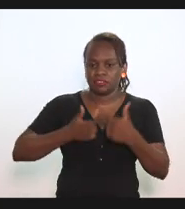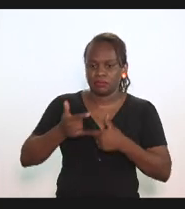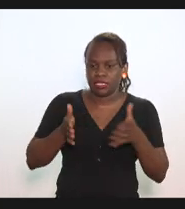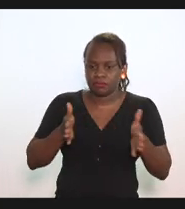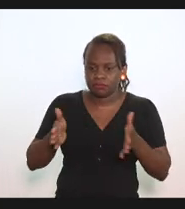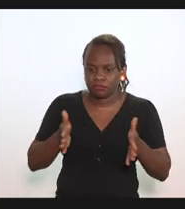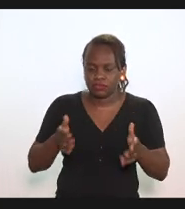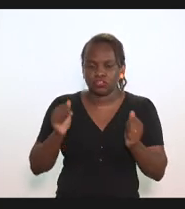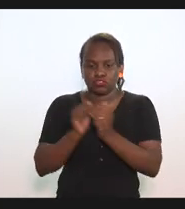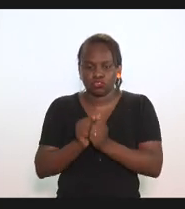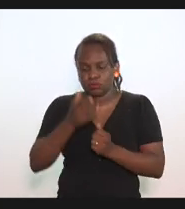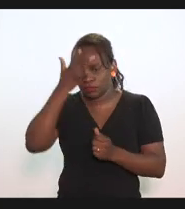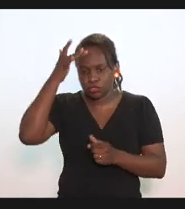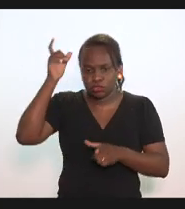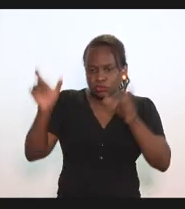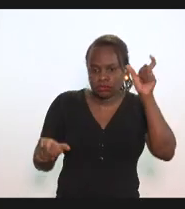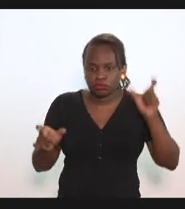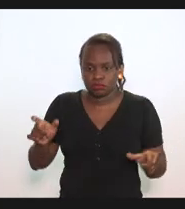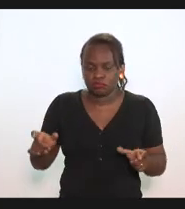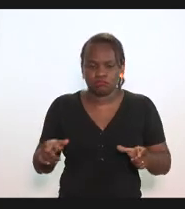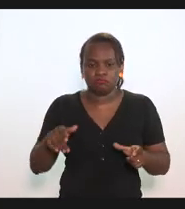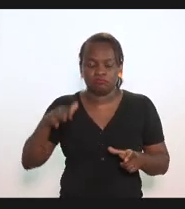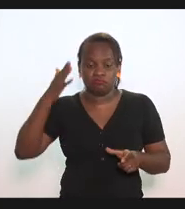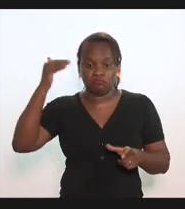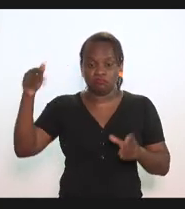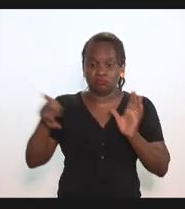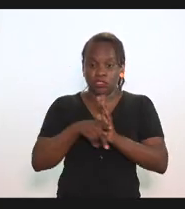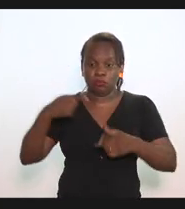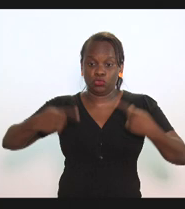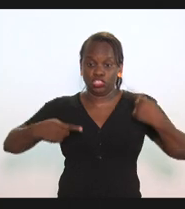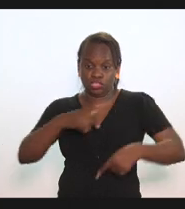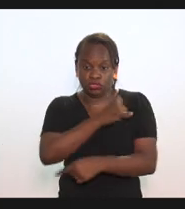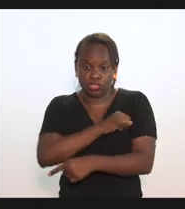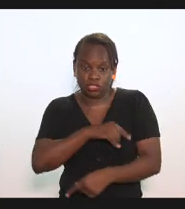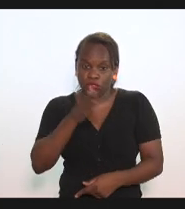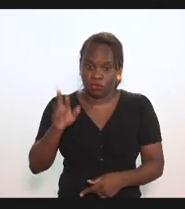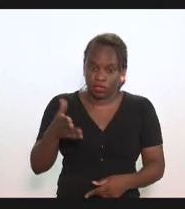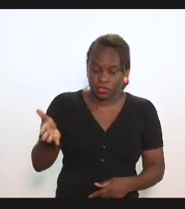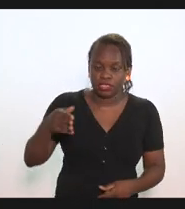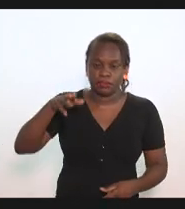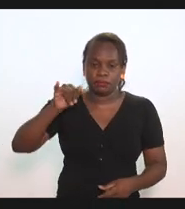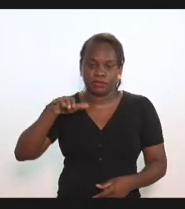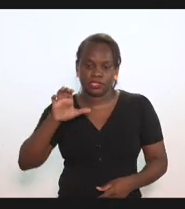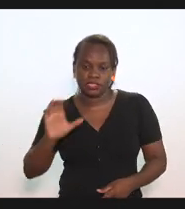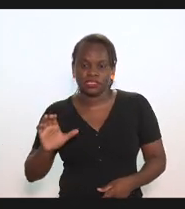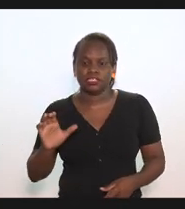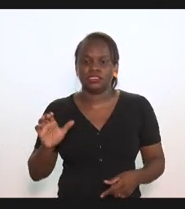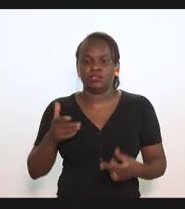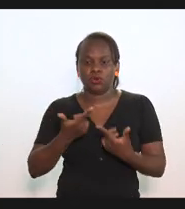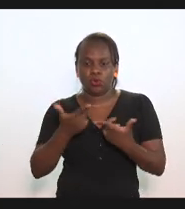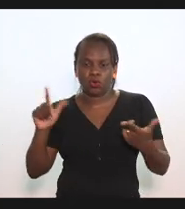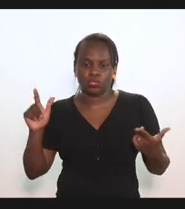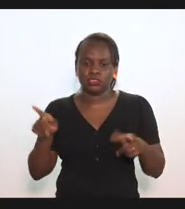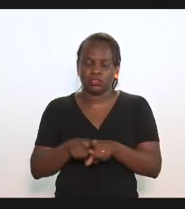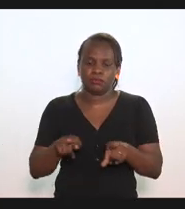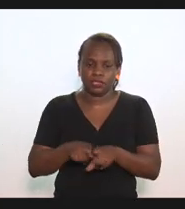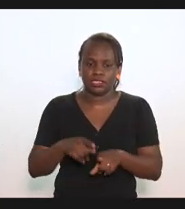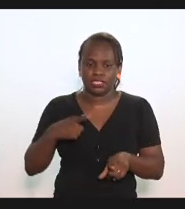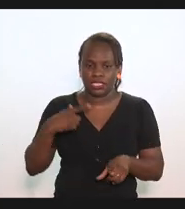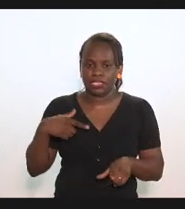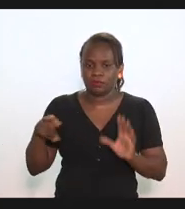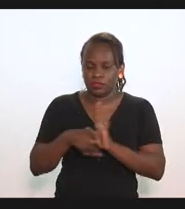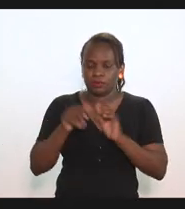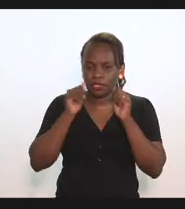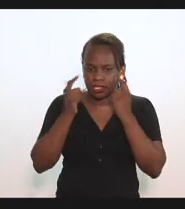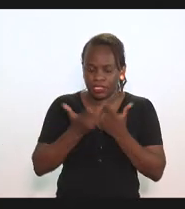mandato ao lado de figuras ícones da política fluminense como vossa excelência deputado Mink outras figuras clássicas aqui do nosso